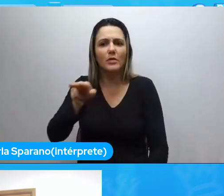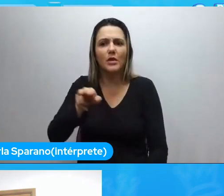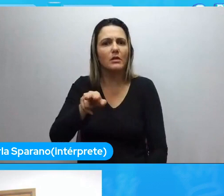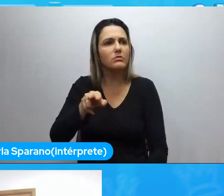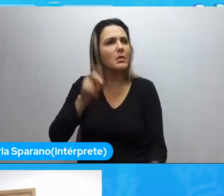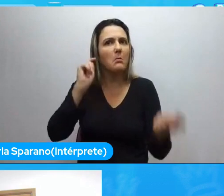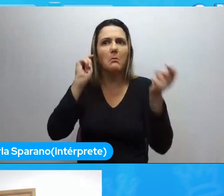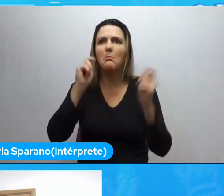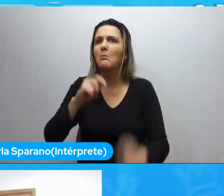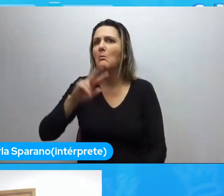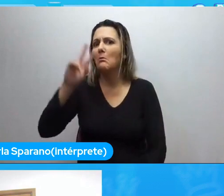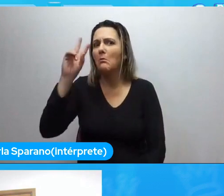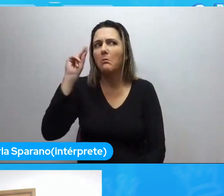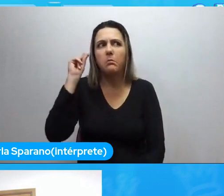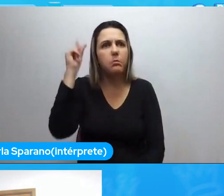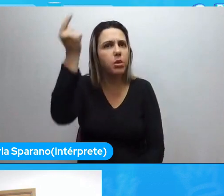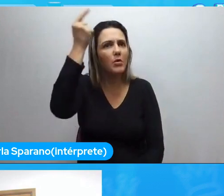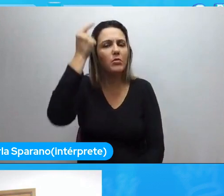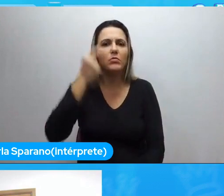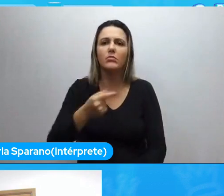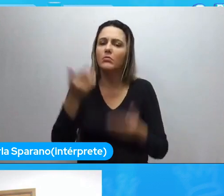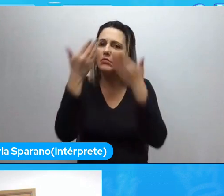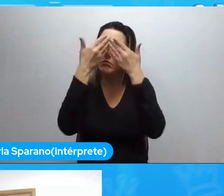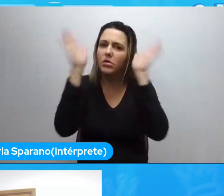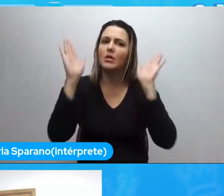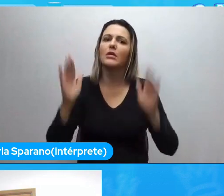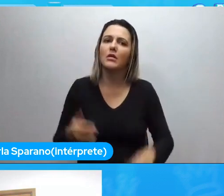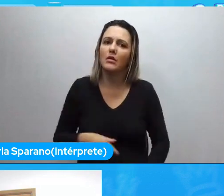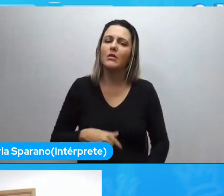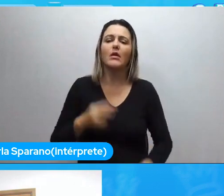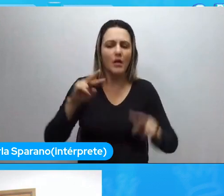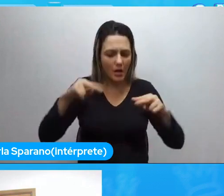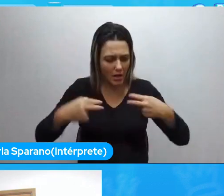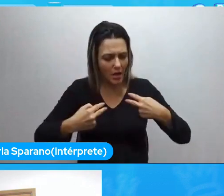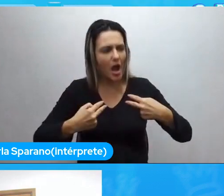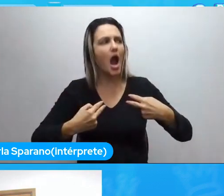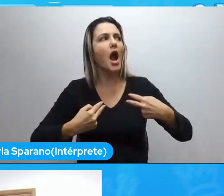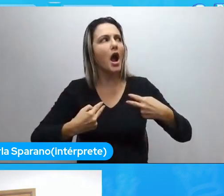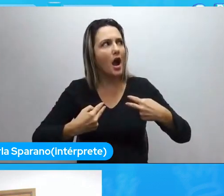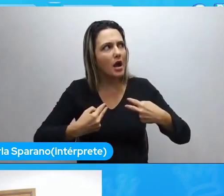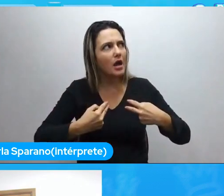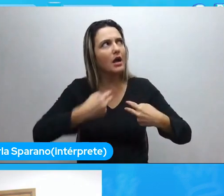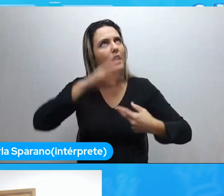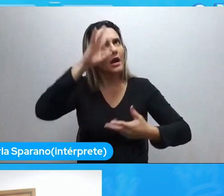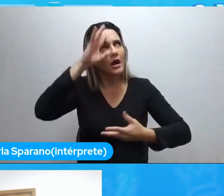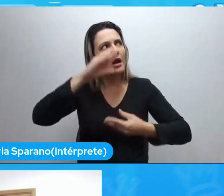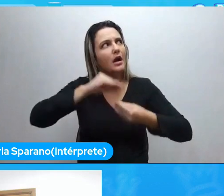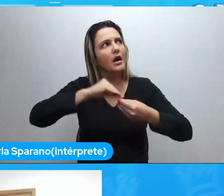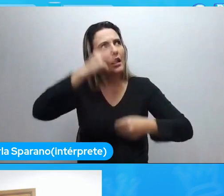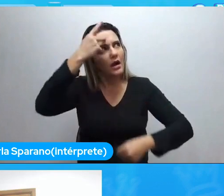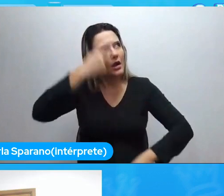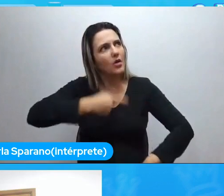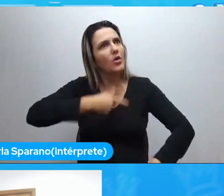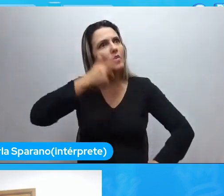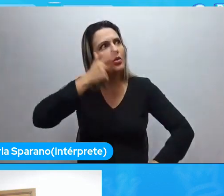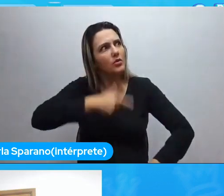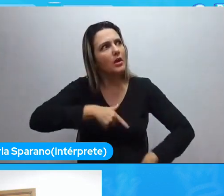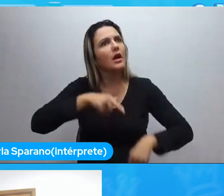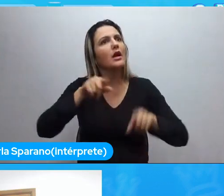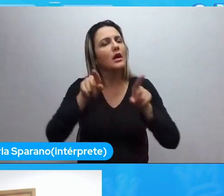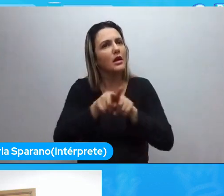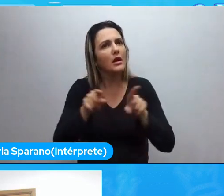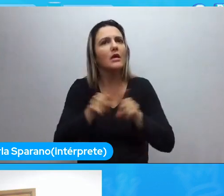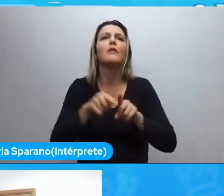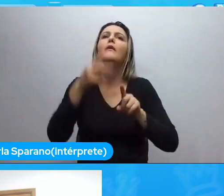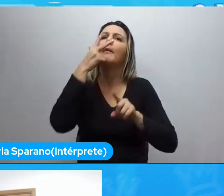Nossa, é possível, sim. Você consegue também. Toda aquela coisa, assim, que fica parecendo que é coach. Mas, para mim, foi super importante para